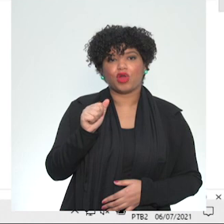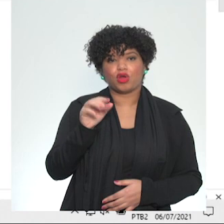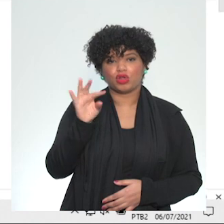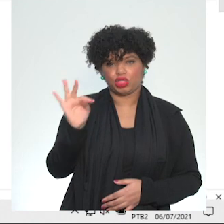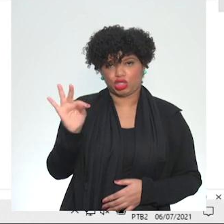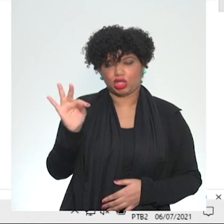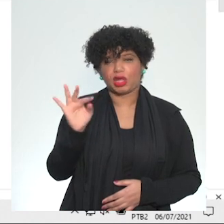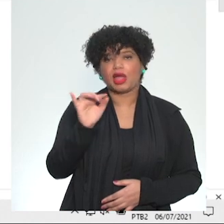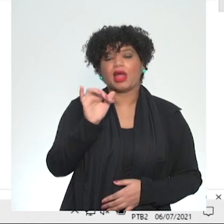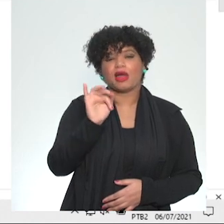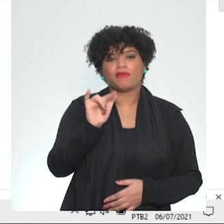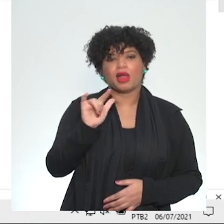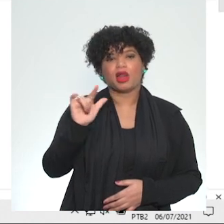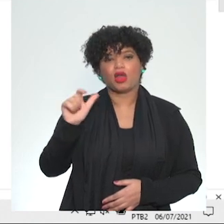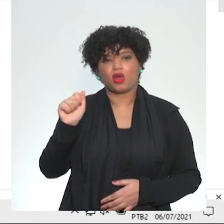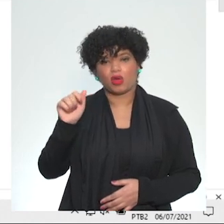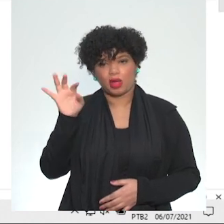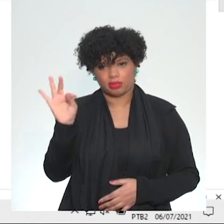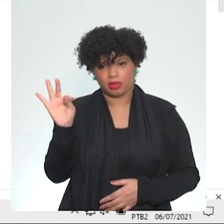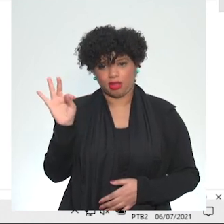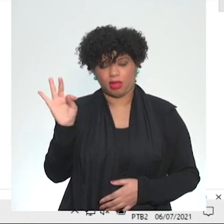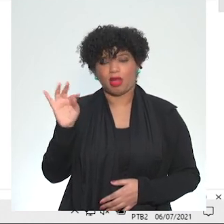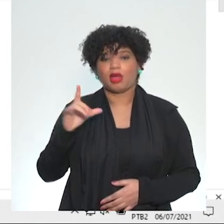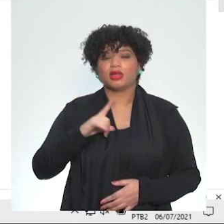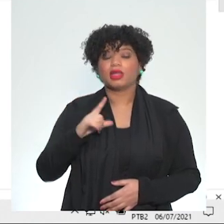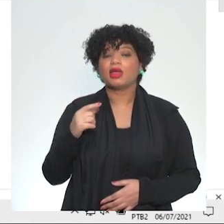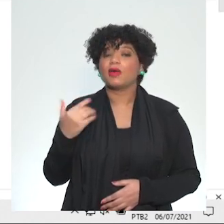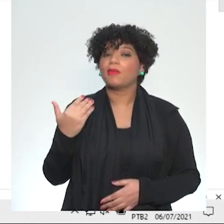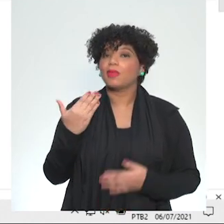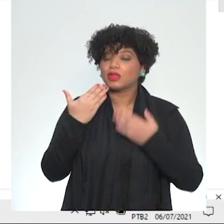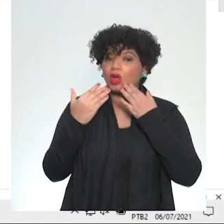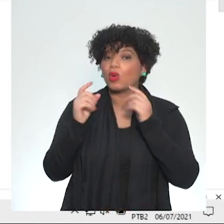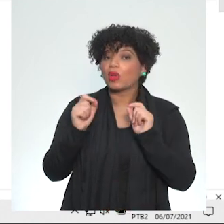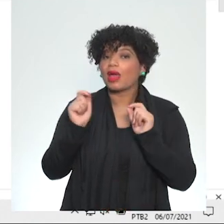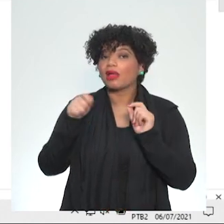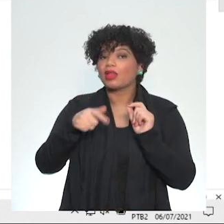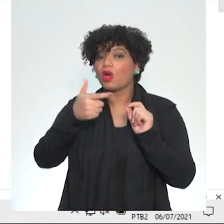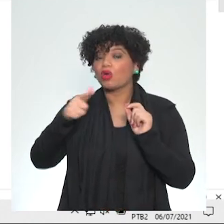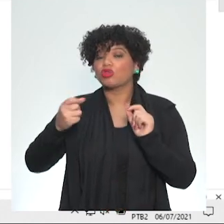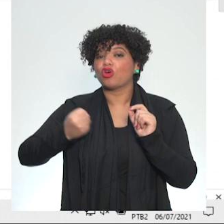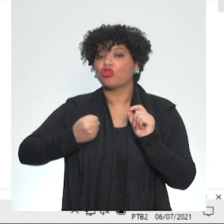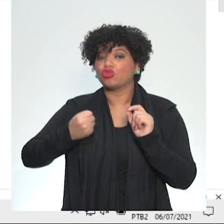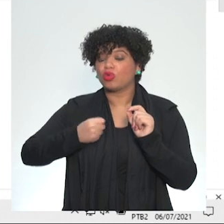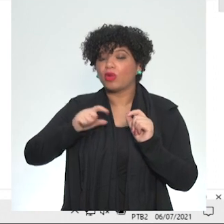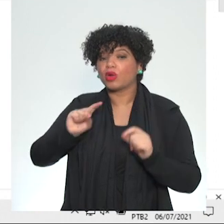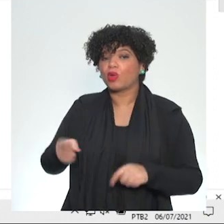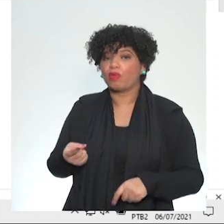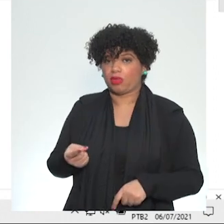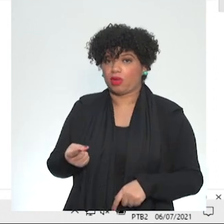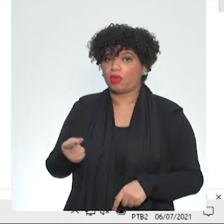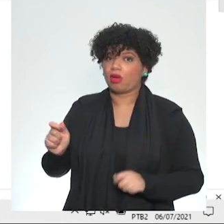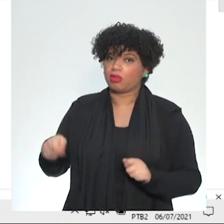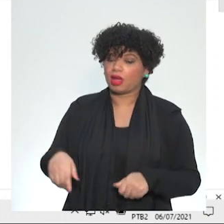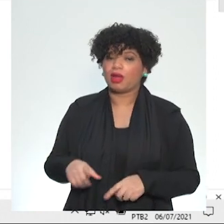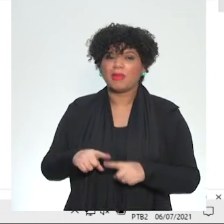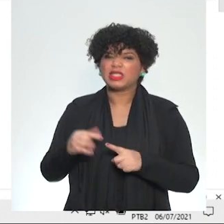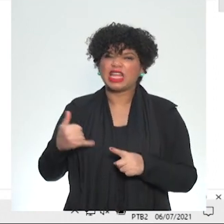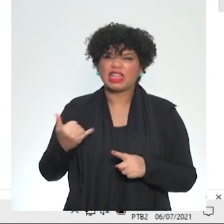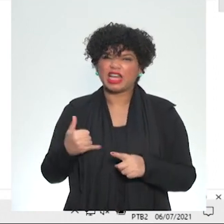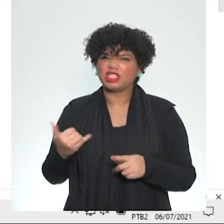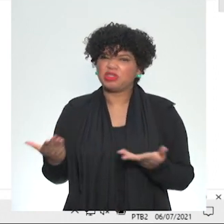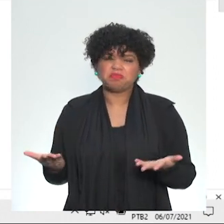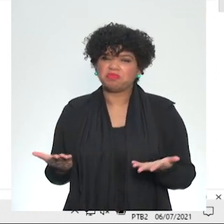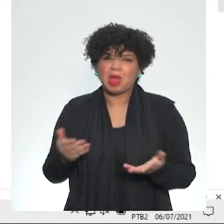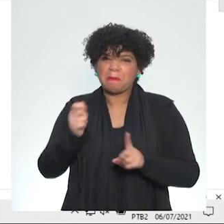F, L, O, T. Quer dizer que aí eu já abro uma margem para trabalhar com números decimais. Mas idade não interessa